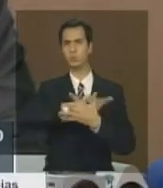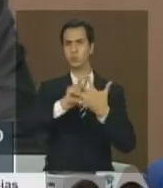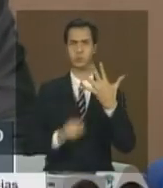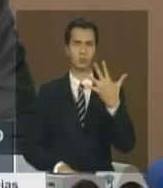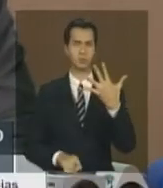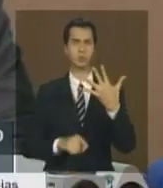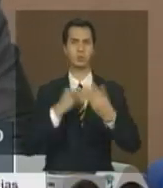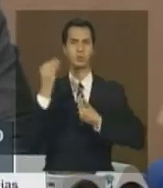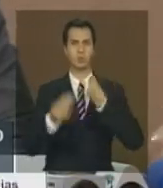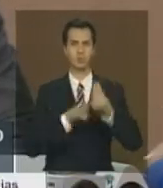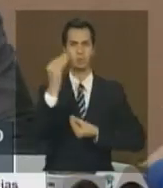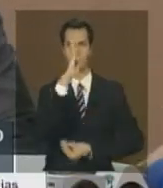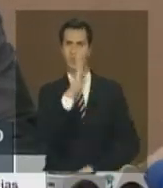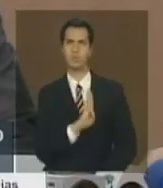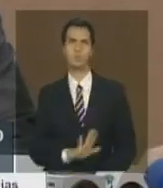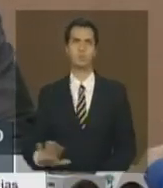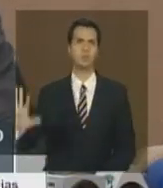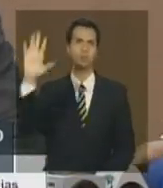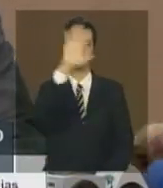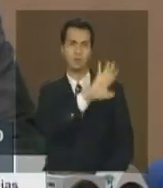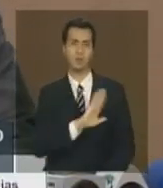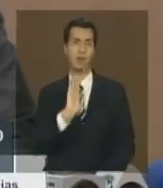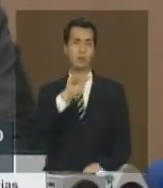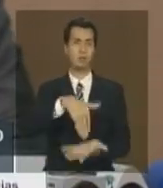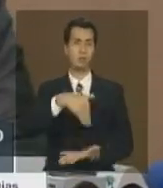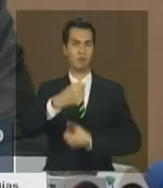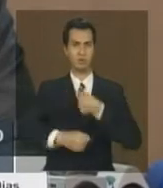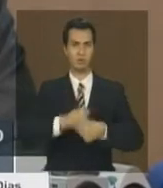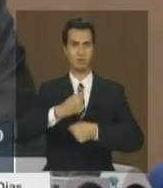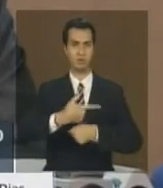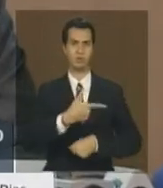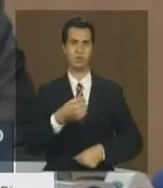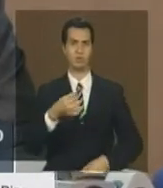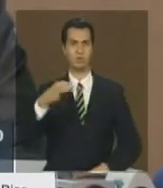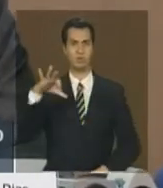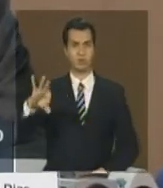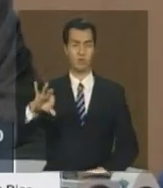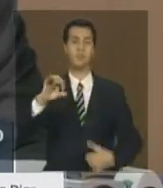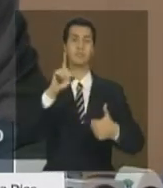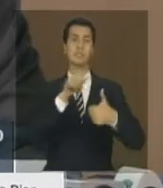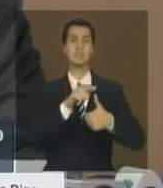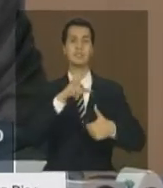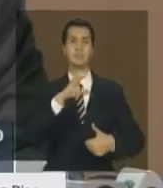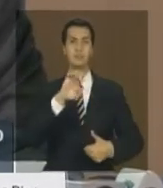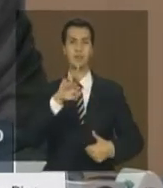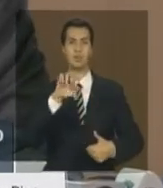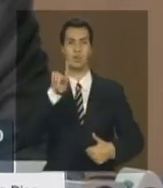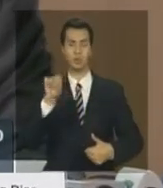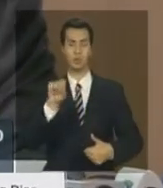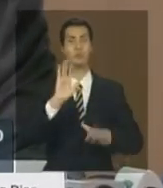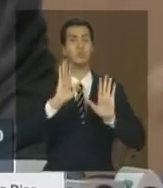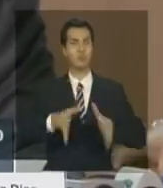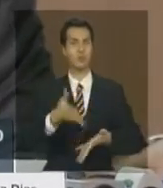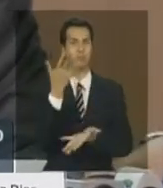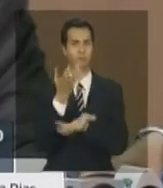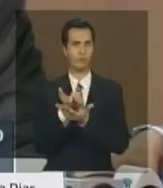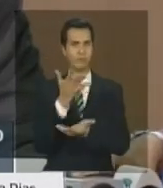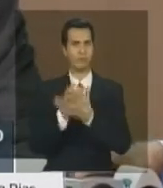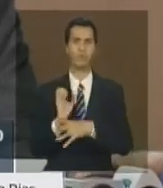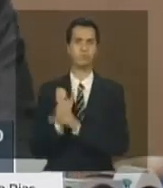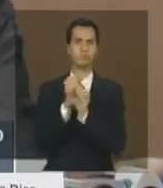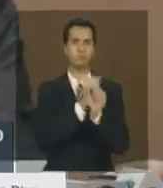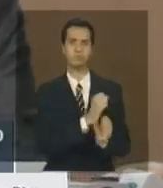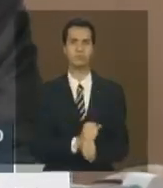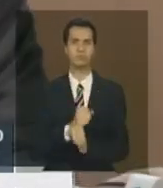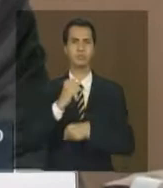situação de desmatamento em todo o país até 2009. Cerrado já tem dados divulgados para 2010 e esperamos que ao longo